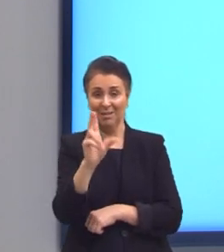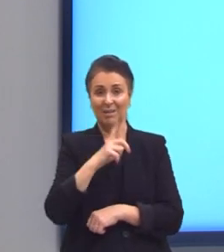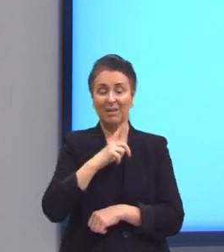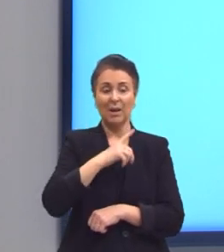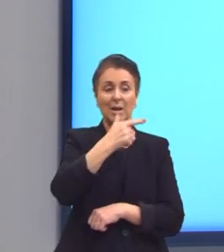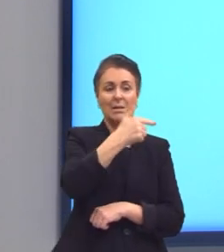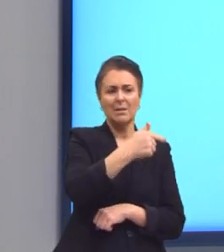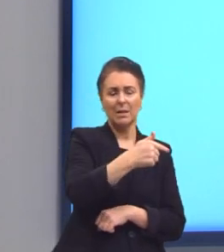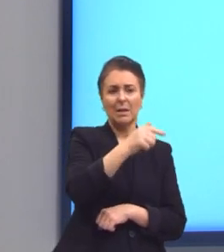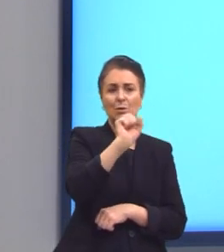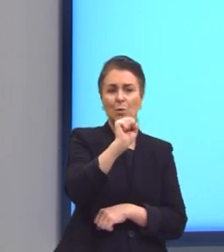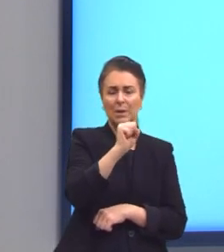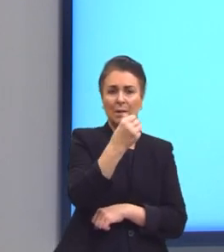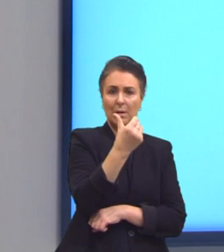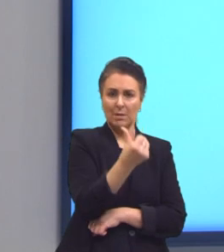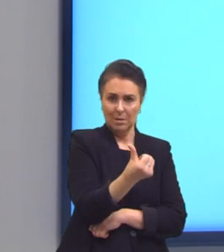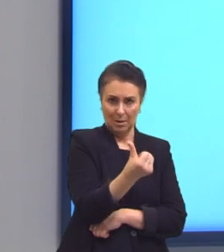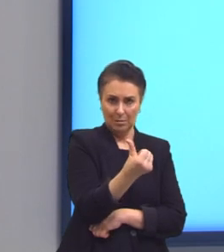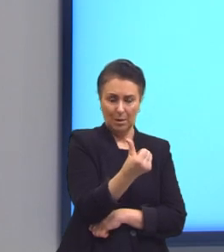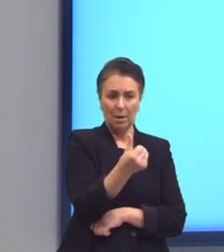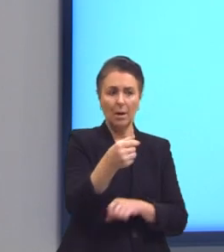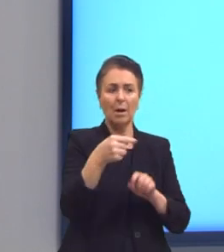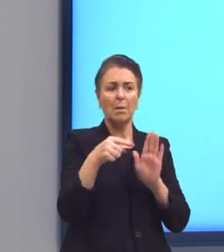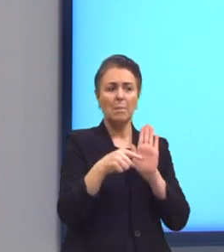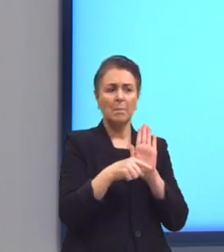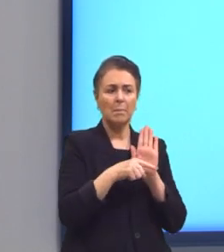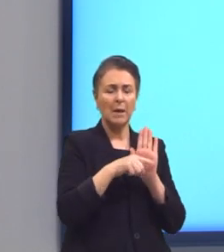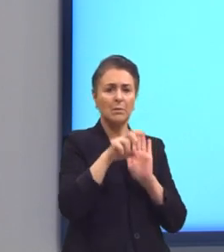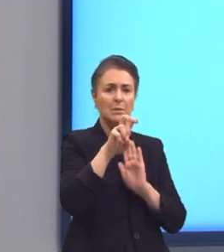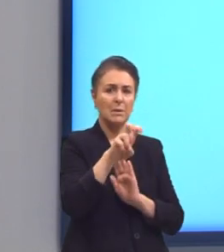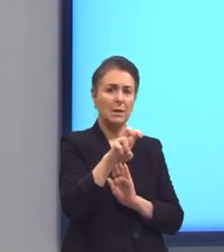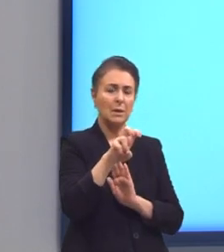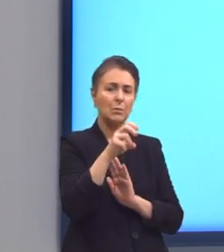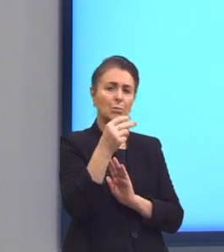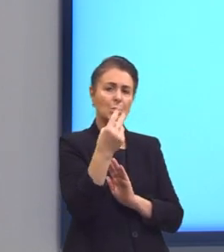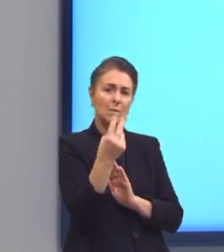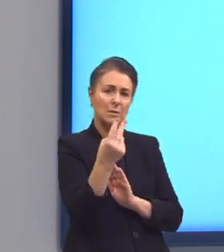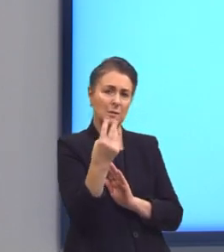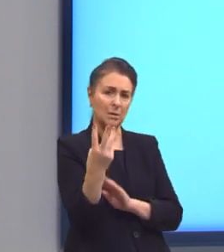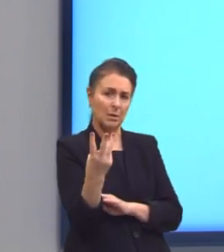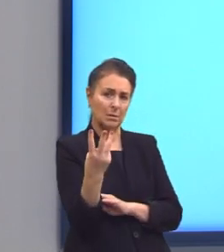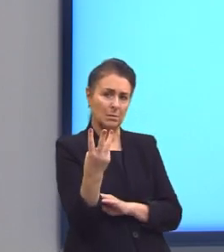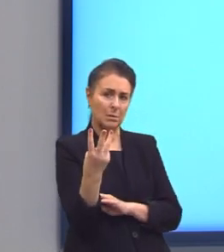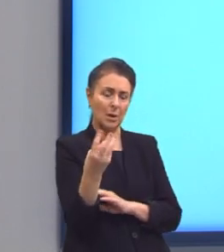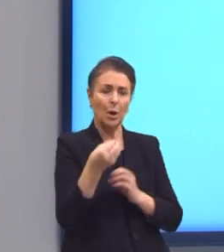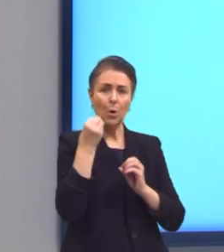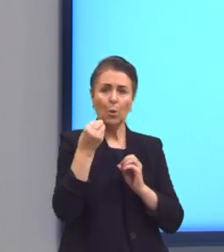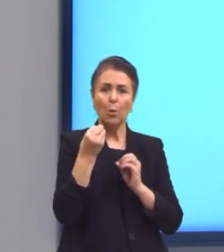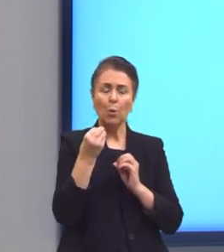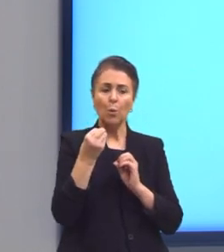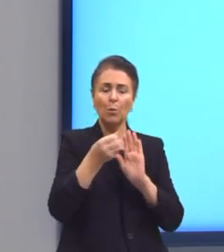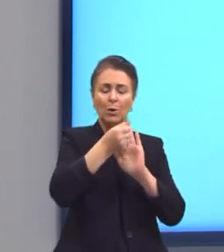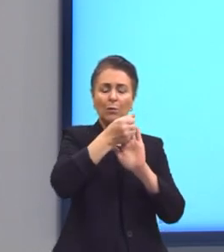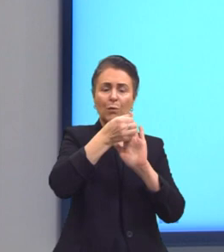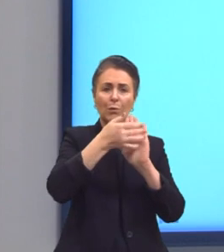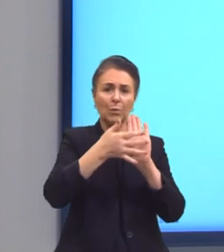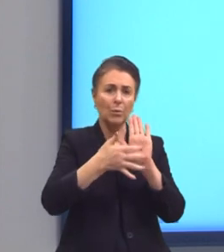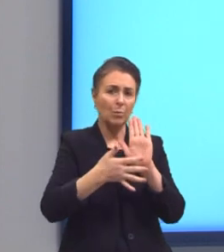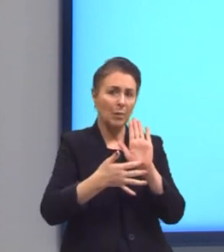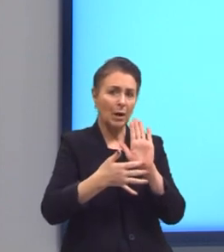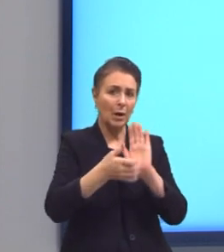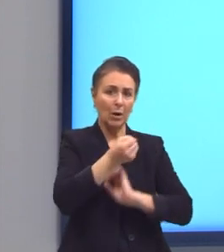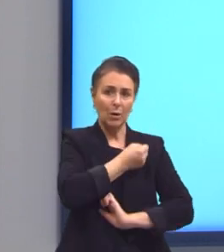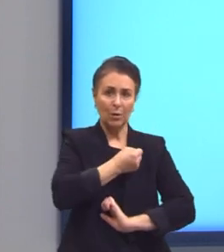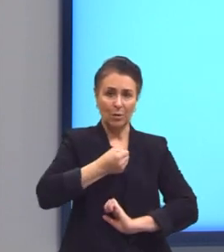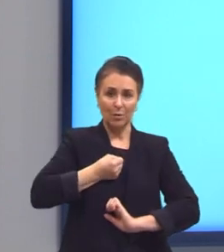786 menos 523. Como é que eu posso decompor esses números? Separar, né?